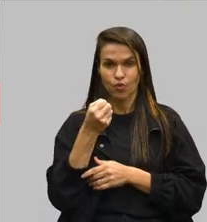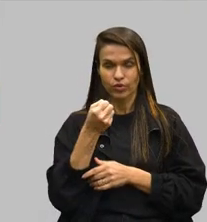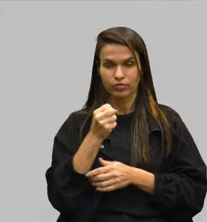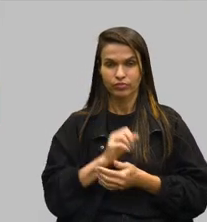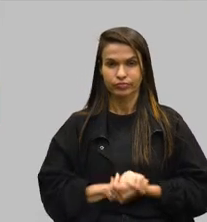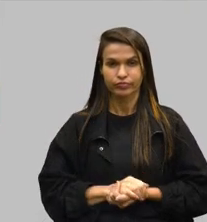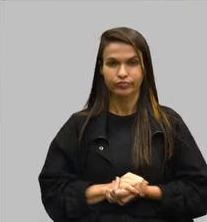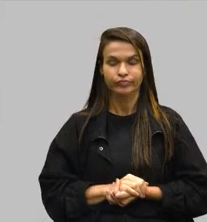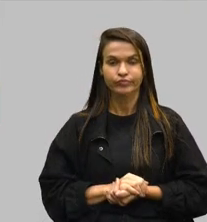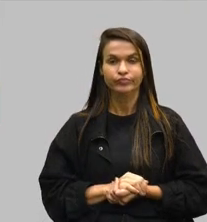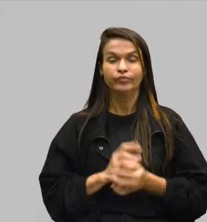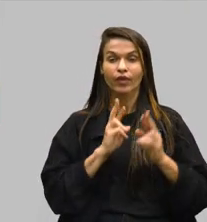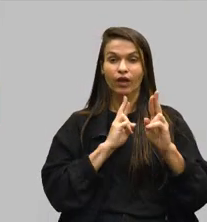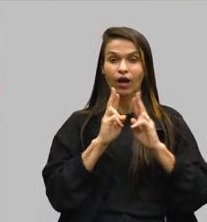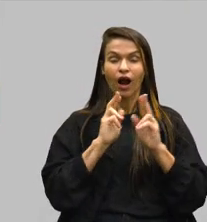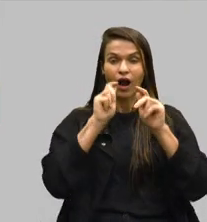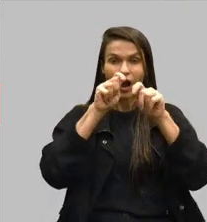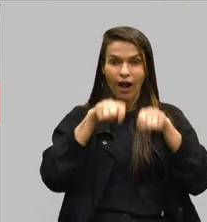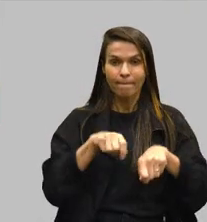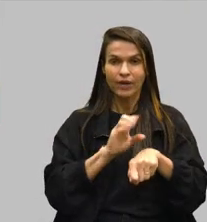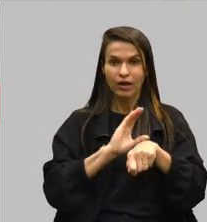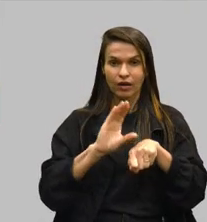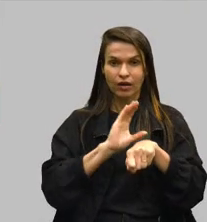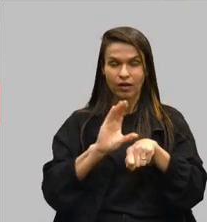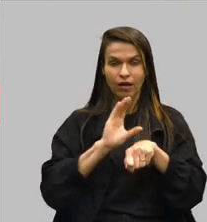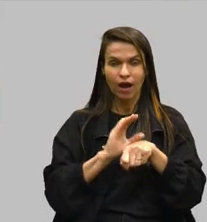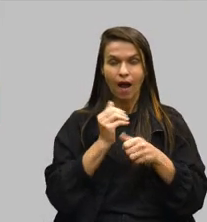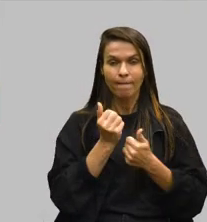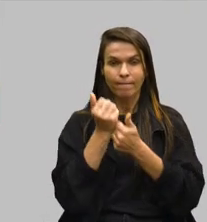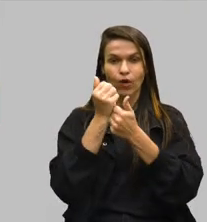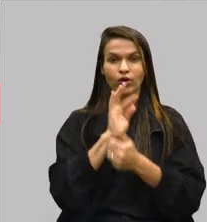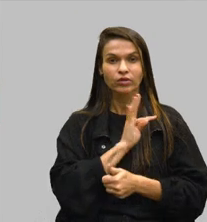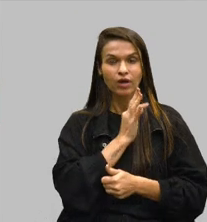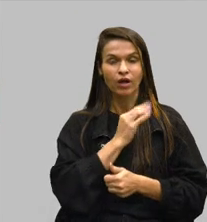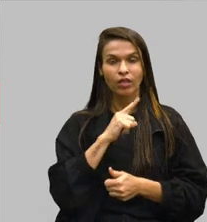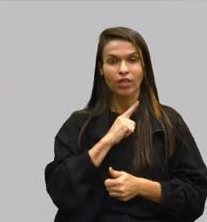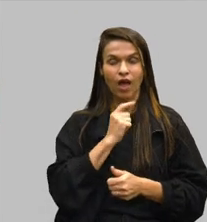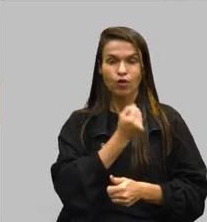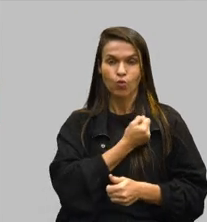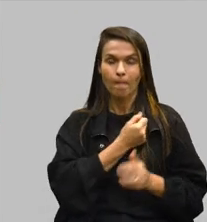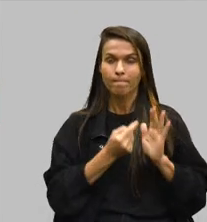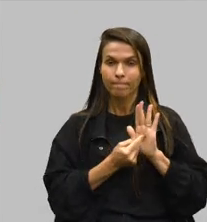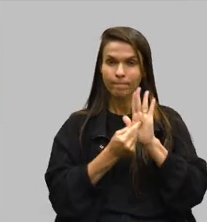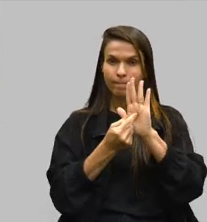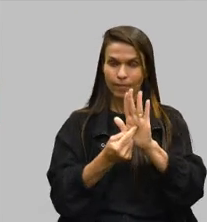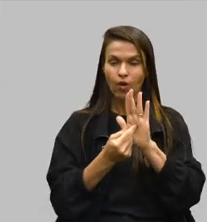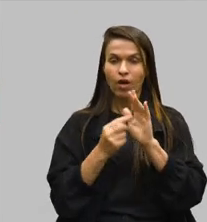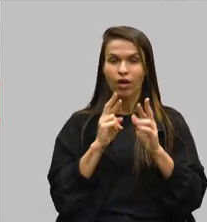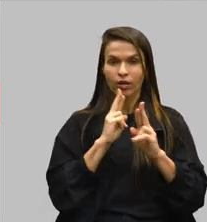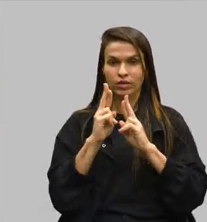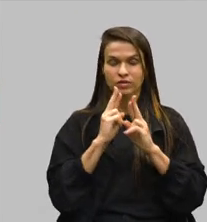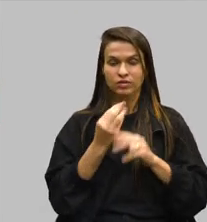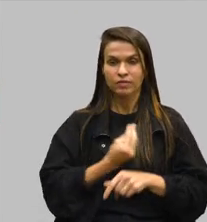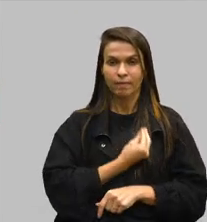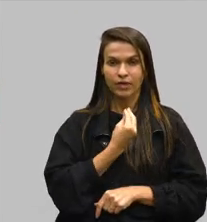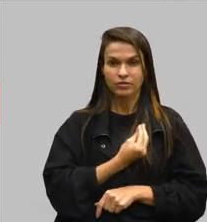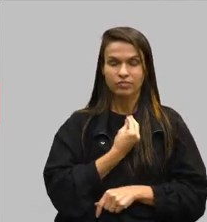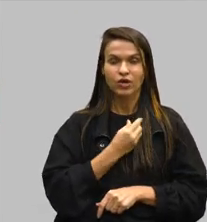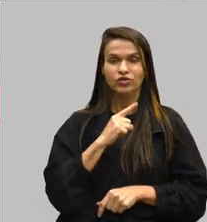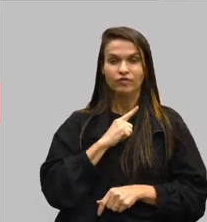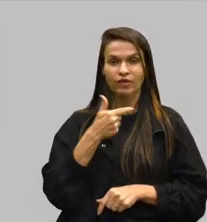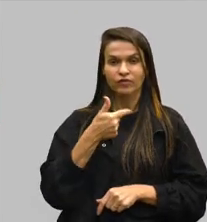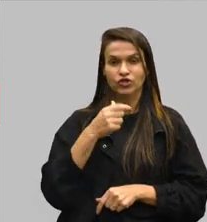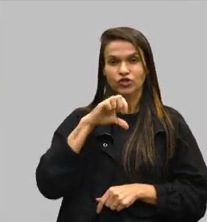Em relação a capacitações e apoio técnico, nós temos aqui números expressivos relacionados a essas participações. Tivemos